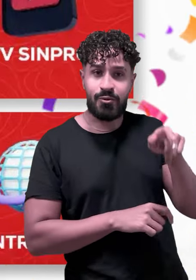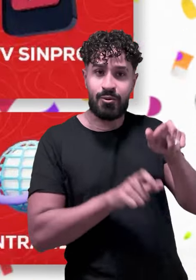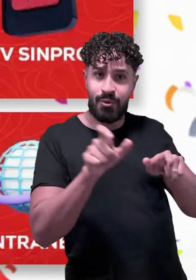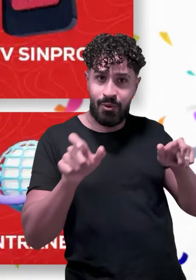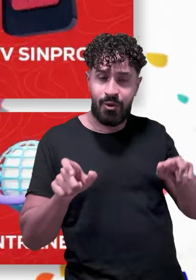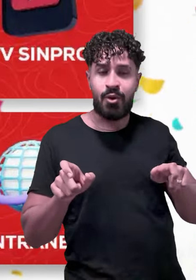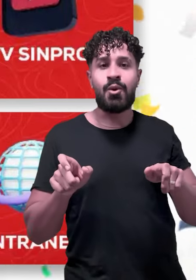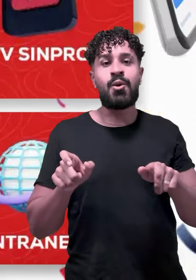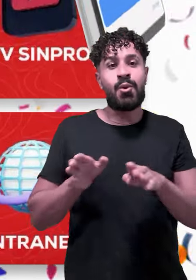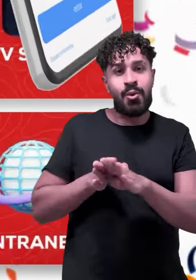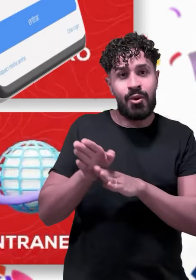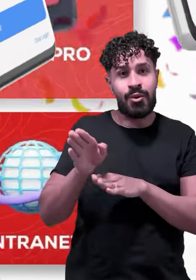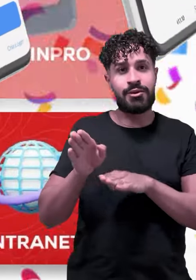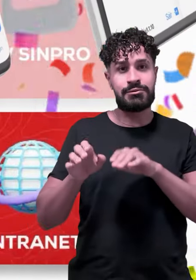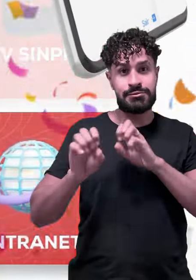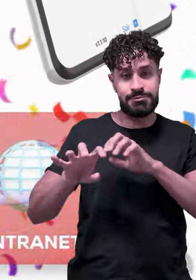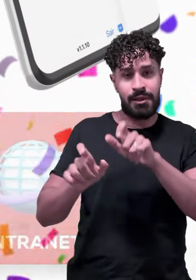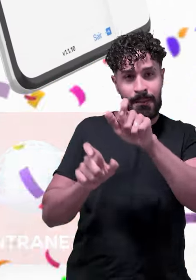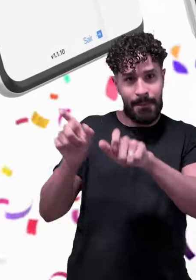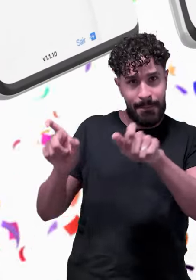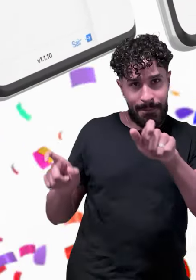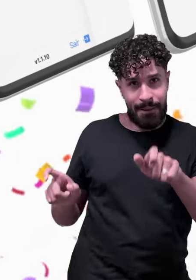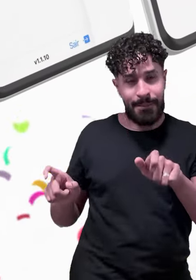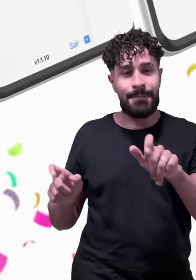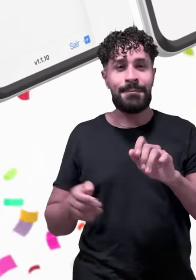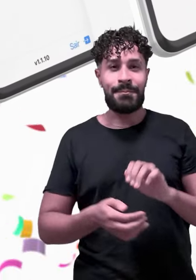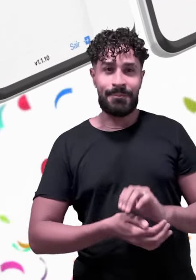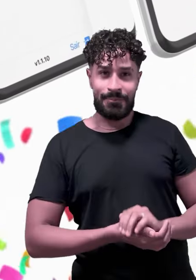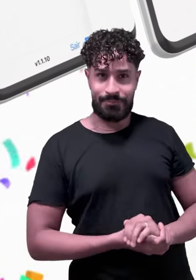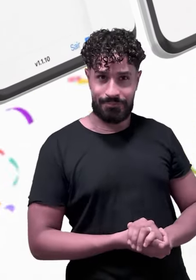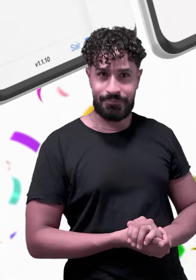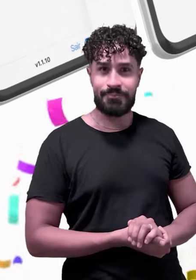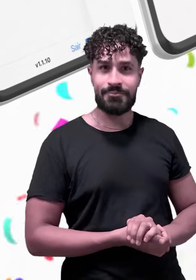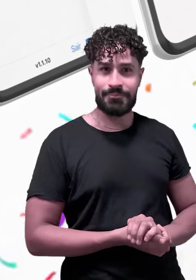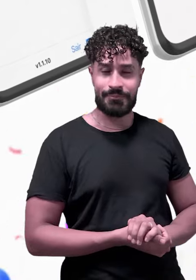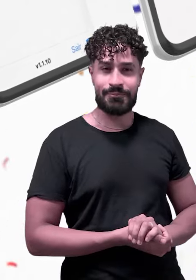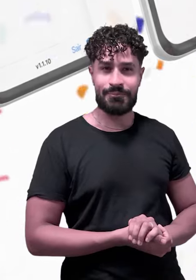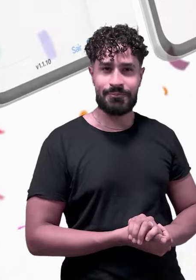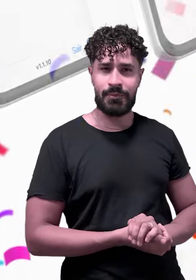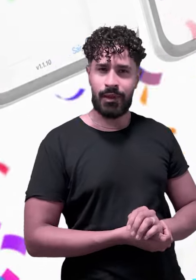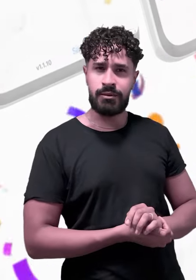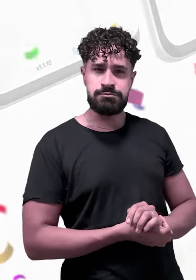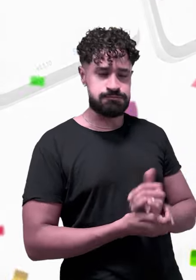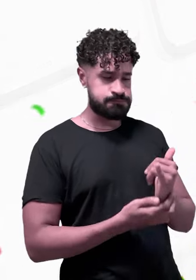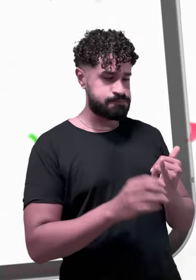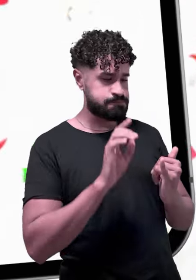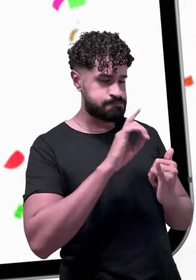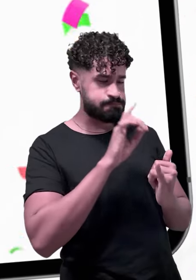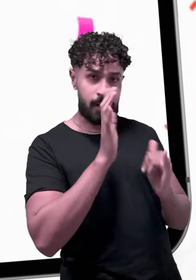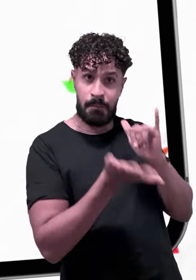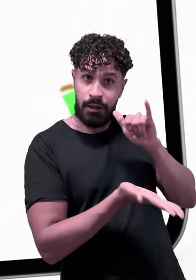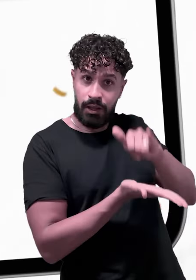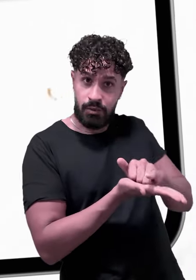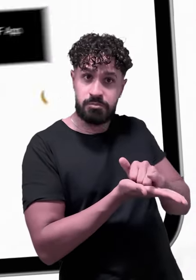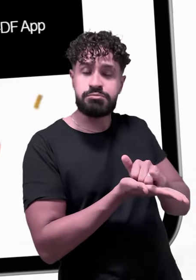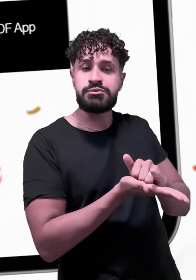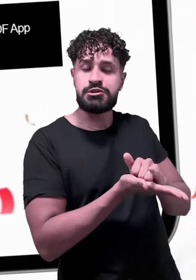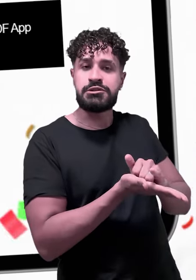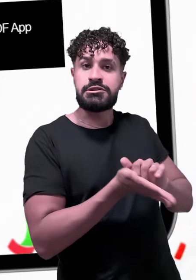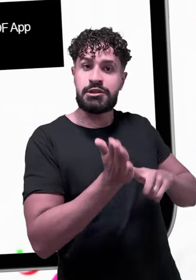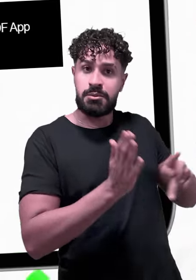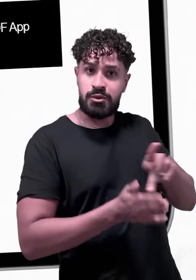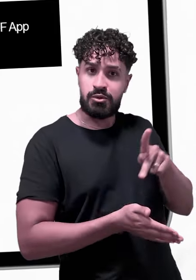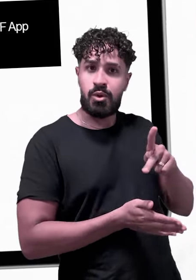professores, professoras, orientadores e orientadoras educacionais. Você encontra o novo